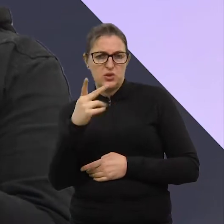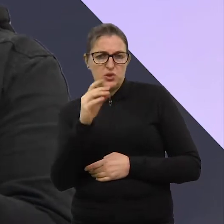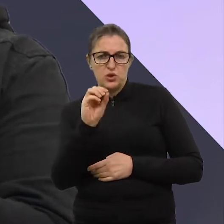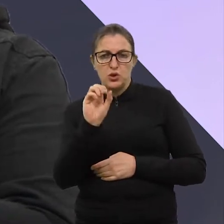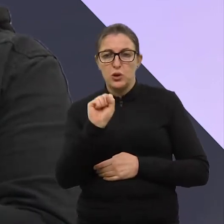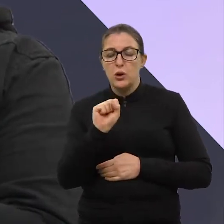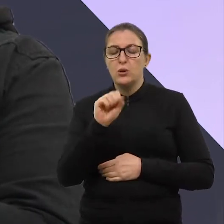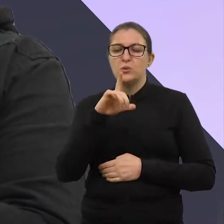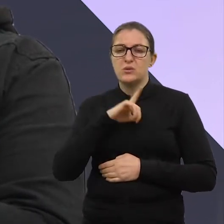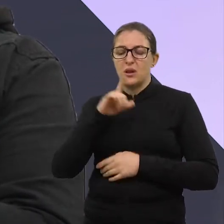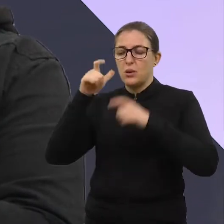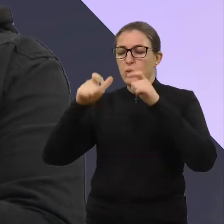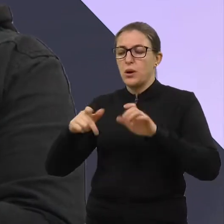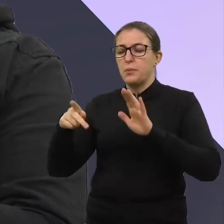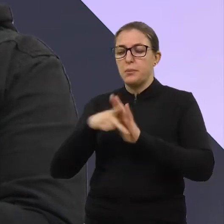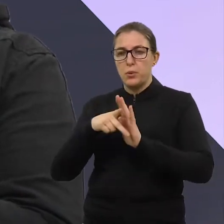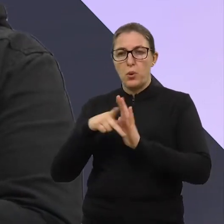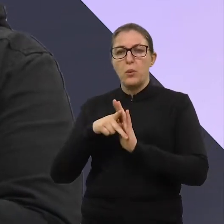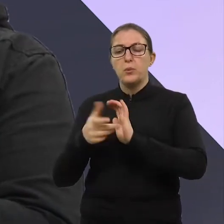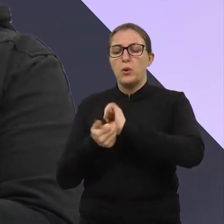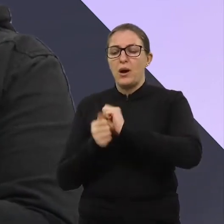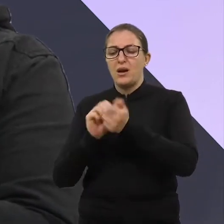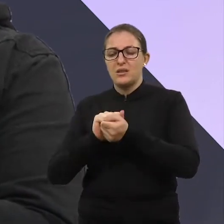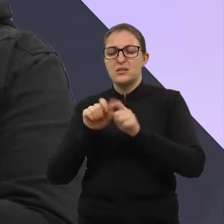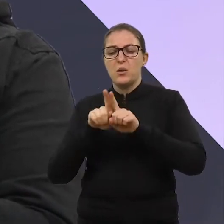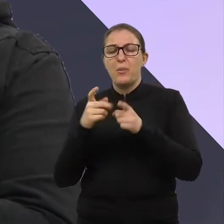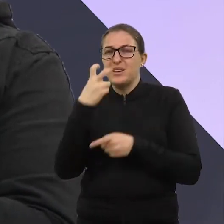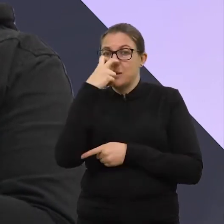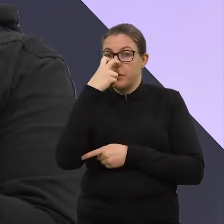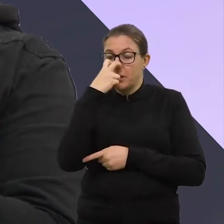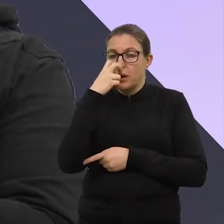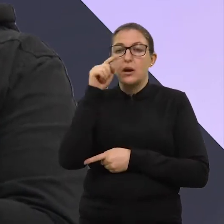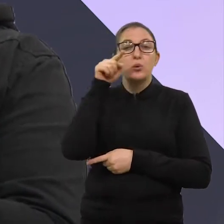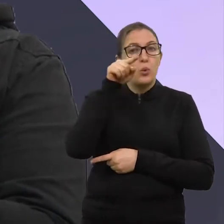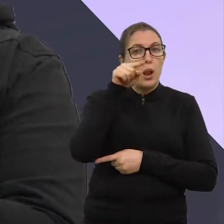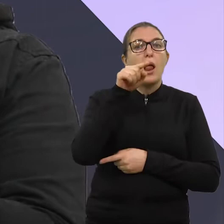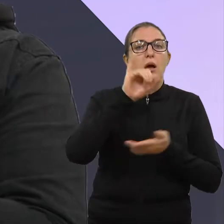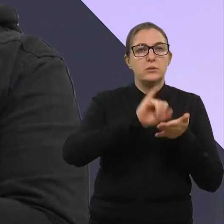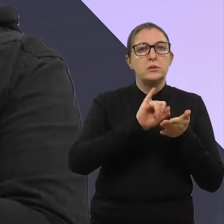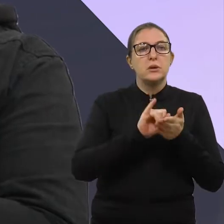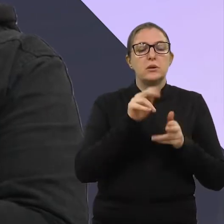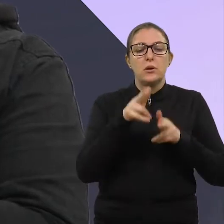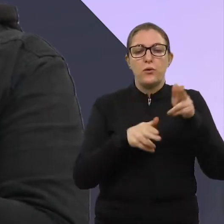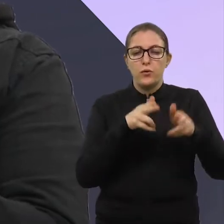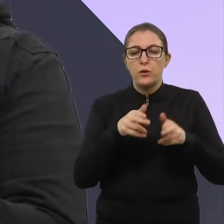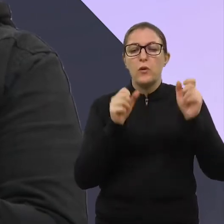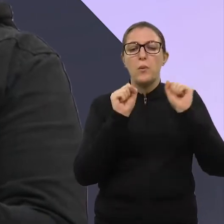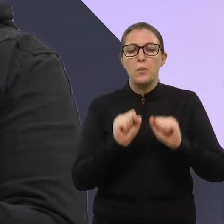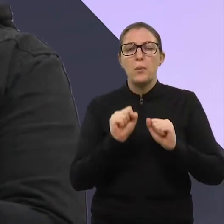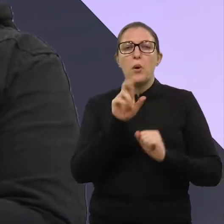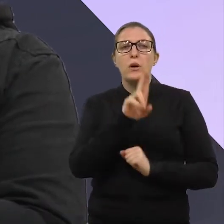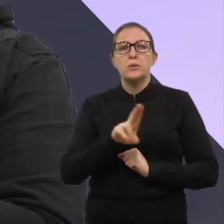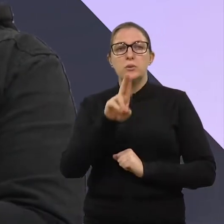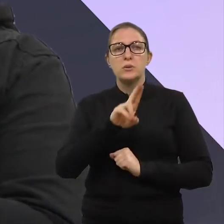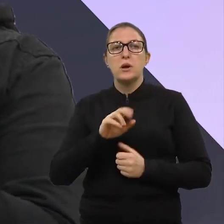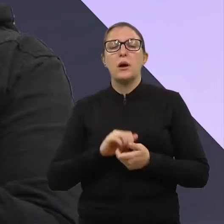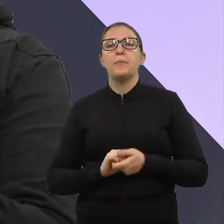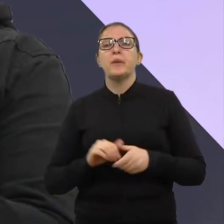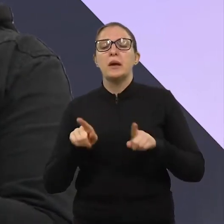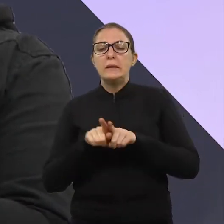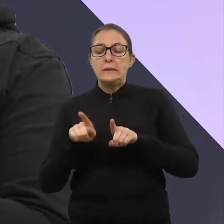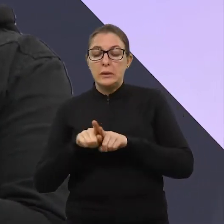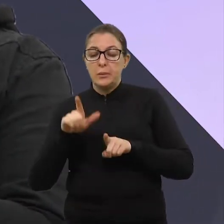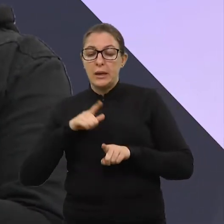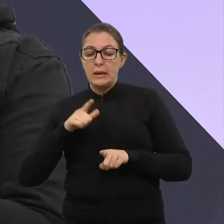espaço, quem sabe, criar o nosso bric, né? Quinzenal, semanal. E no espaço contrário, no espaço de área de embarque, ali, temos